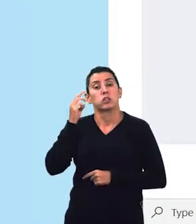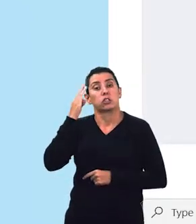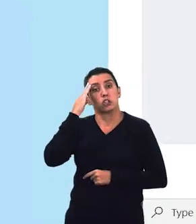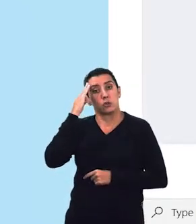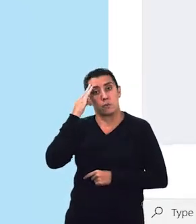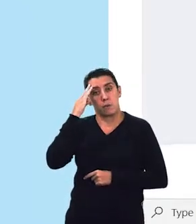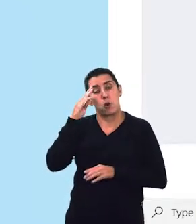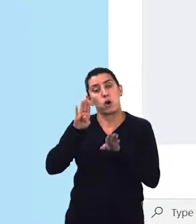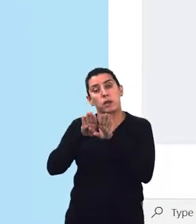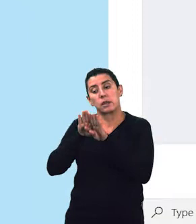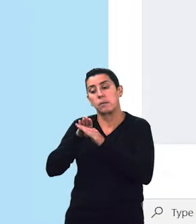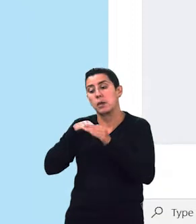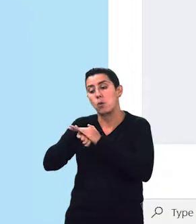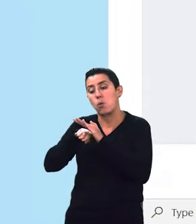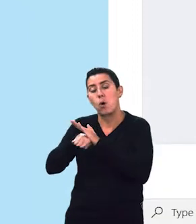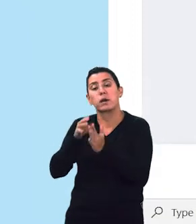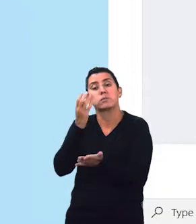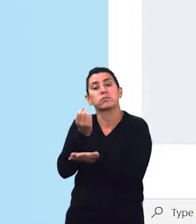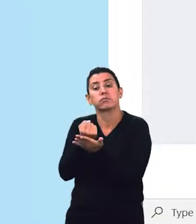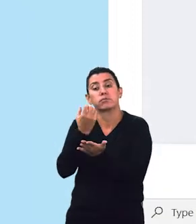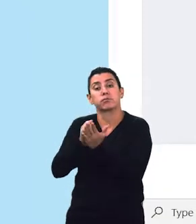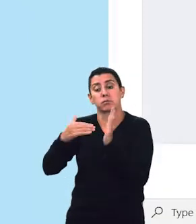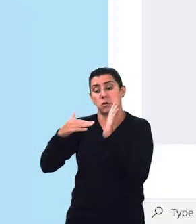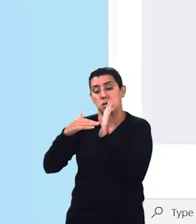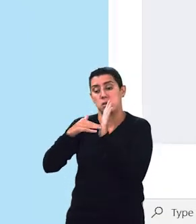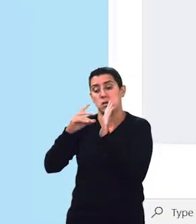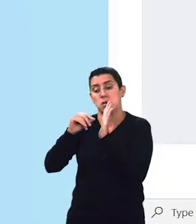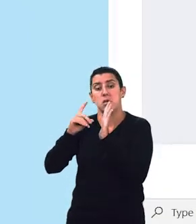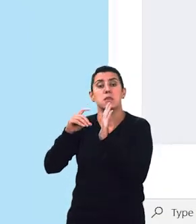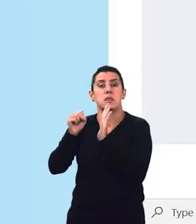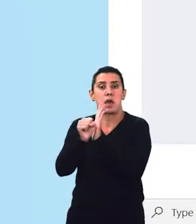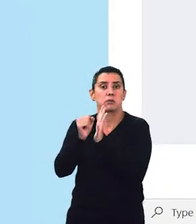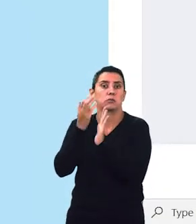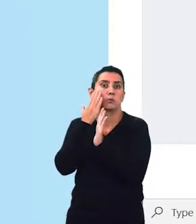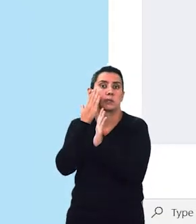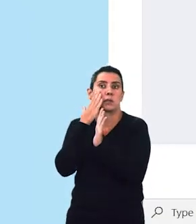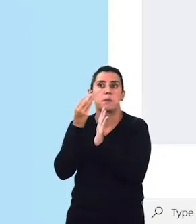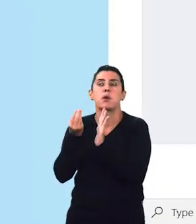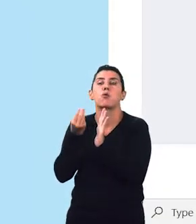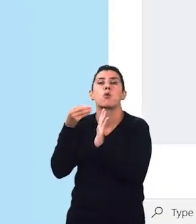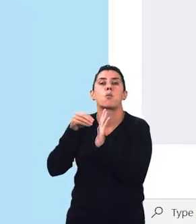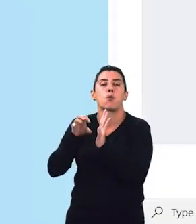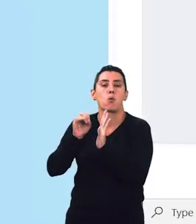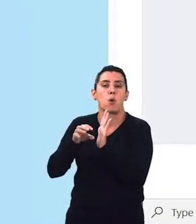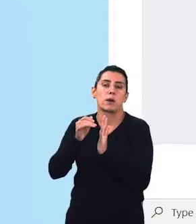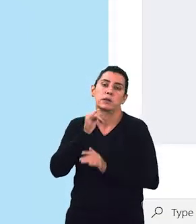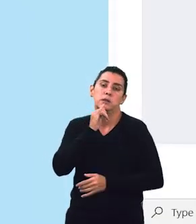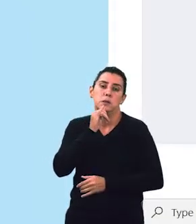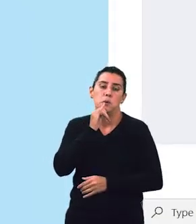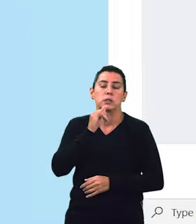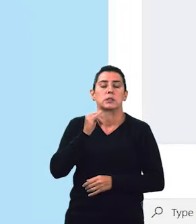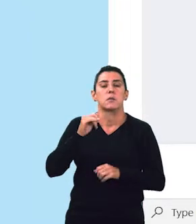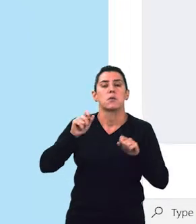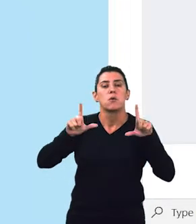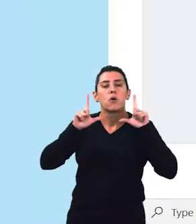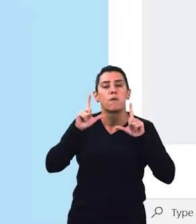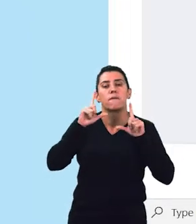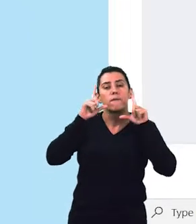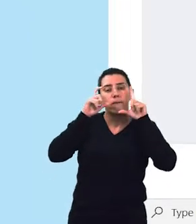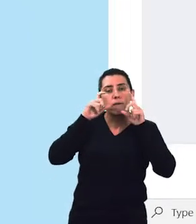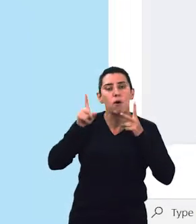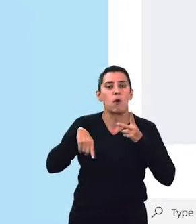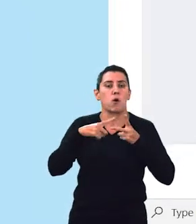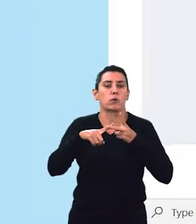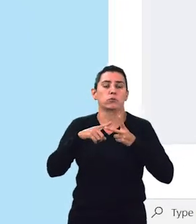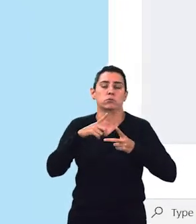armazenados, né? Os ativos gerados por esse ambiente, digamos assim. O notebook, imagens, modelos preditivos